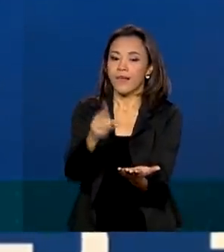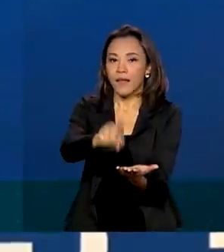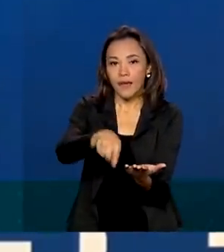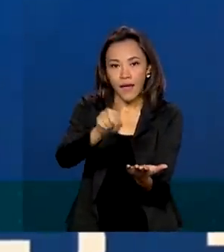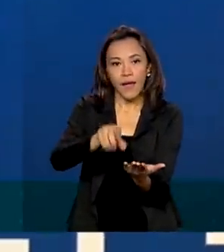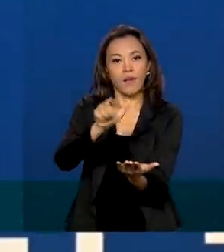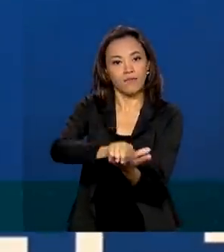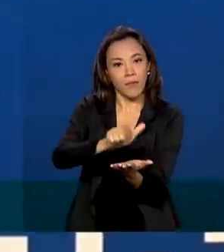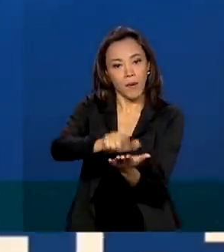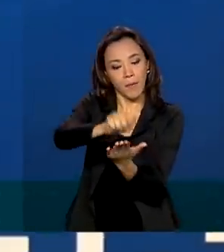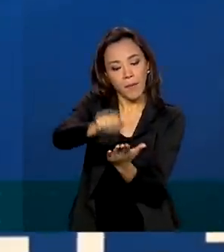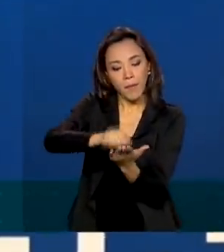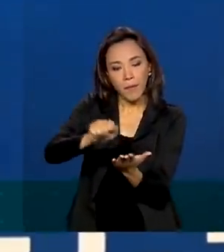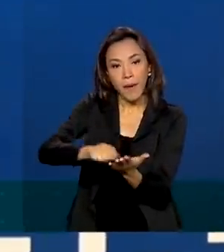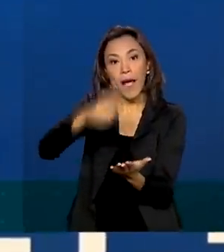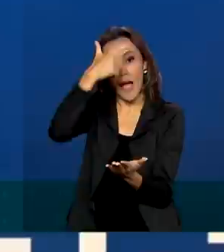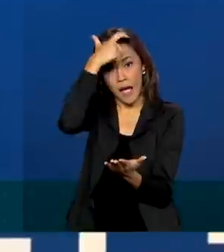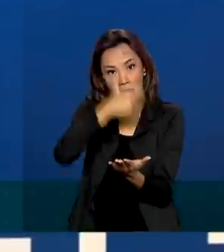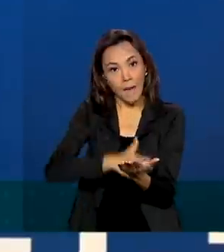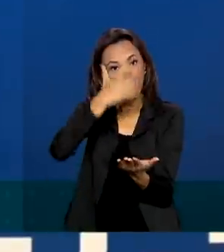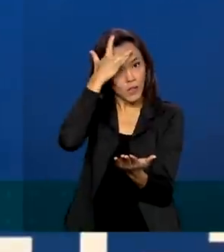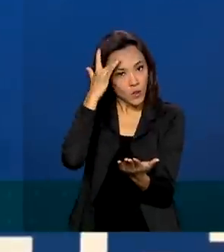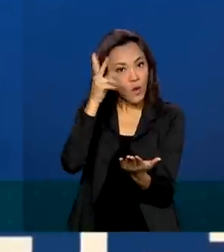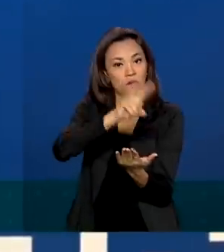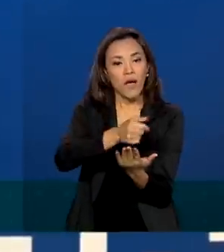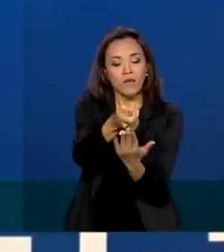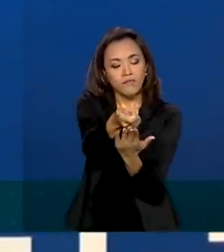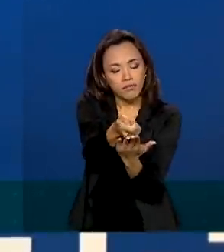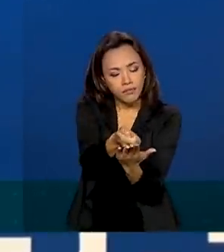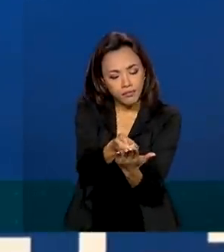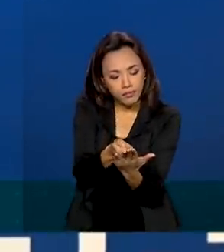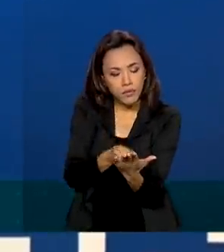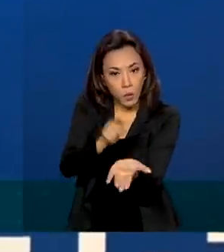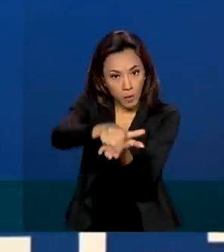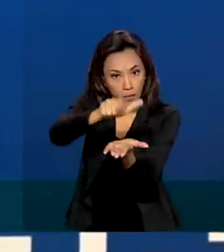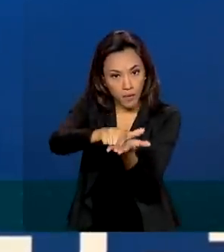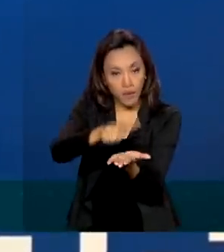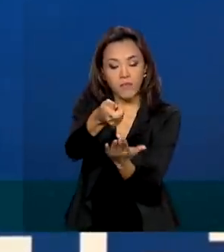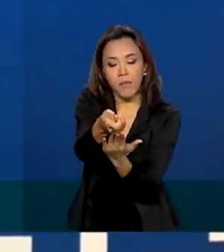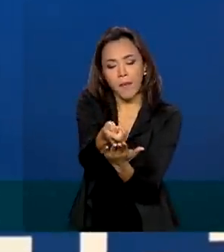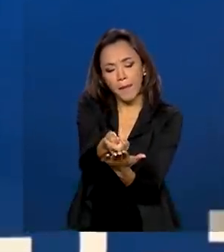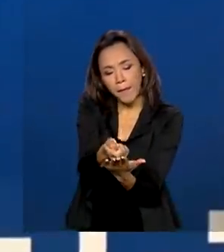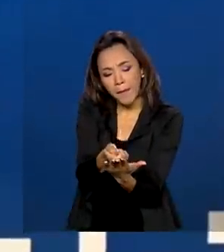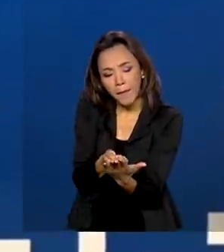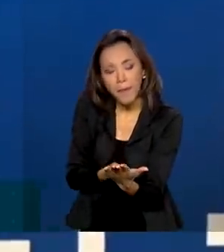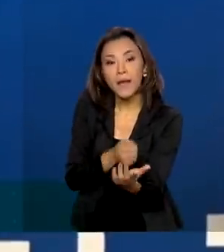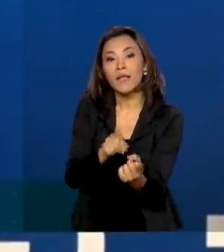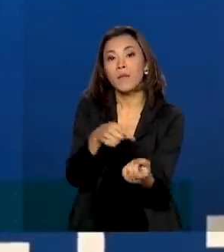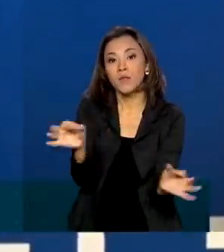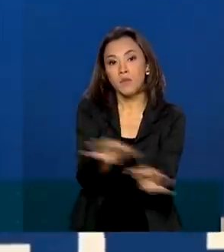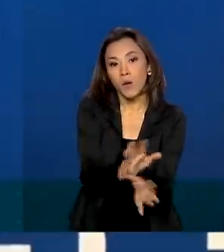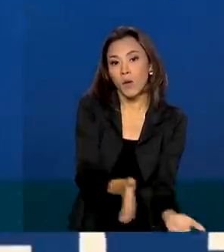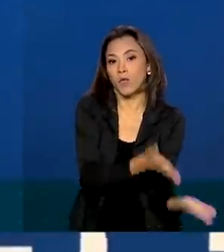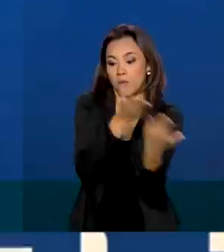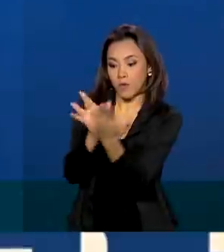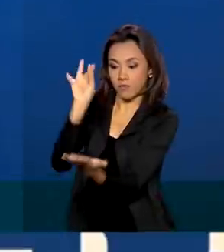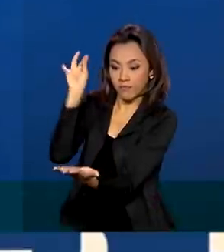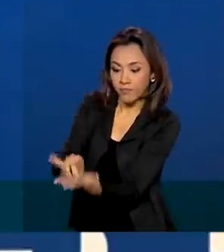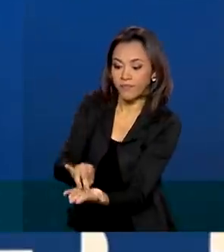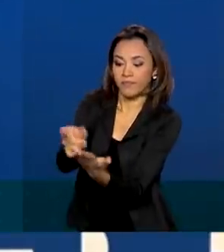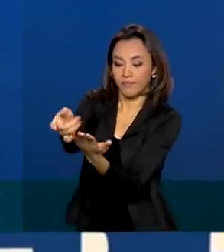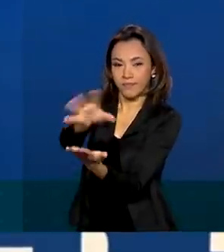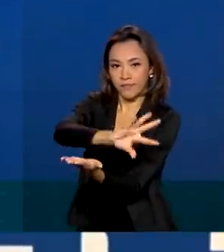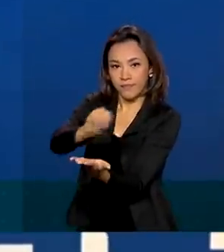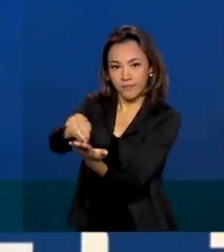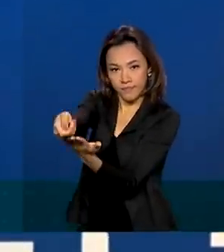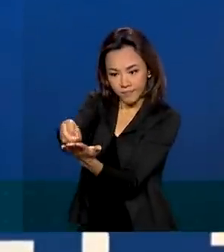Enem impresso. O participante escreverá a redação em um papel, uma folha de papel, um rascunho, e depois na folha definitiva, que